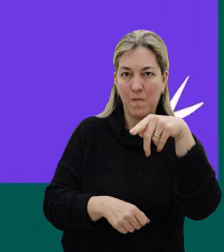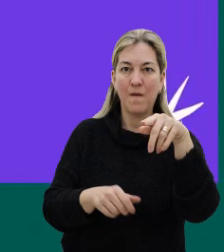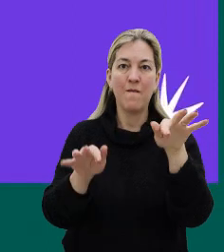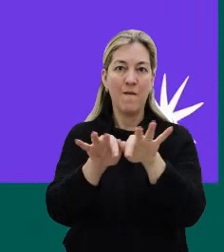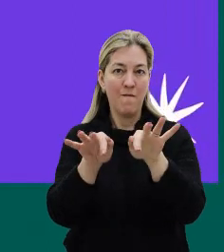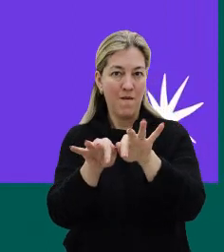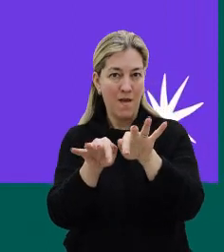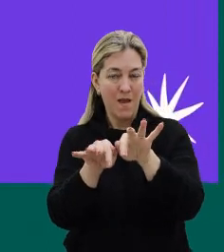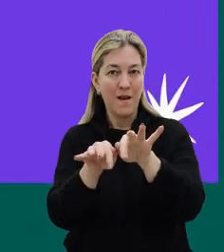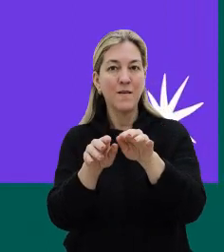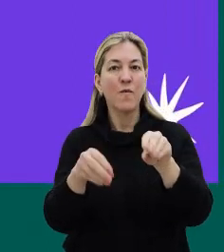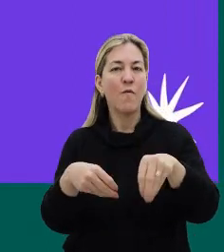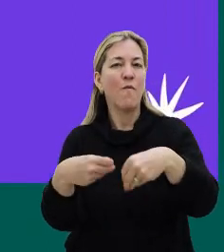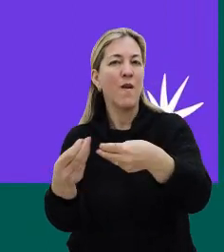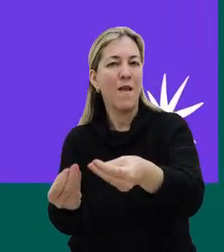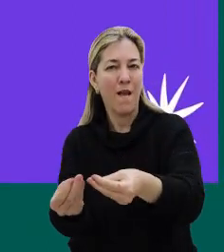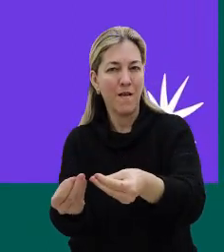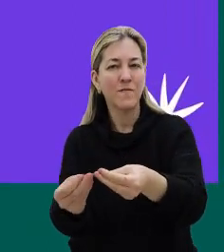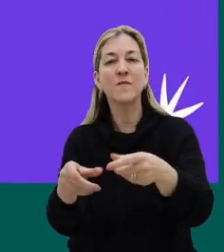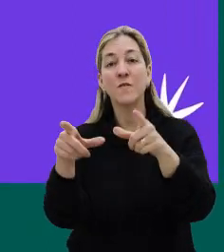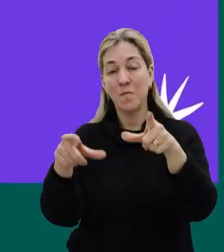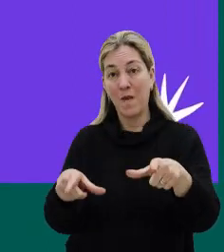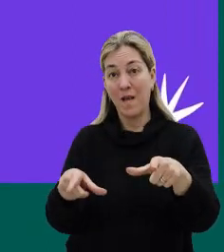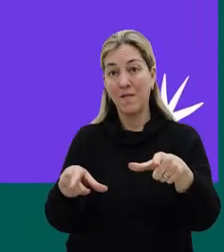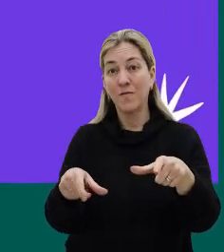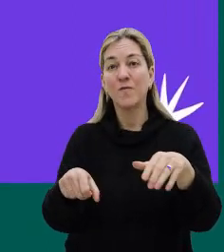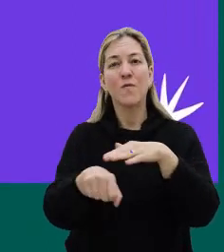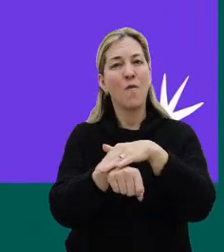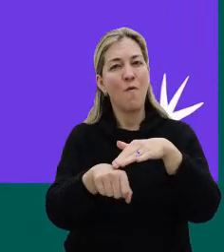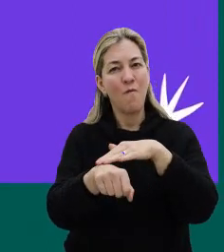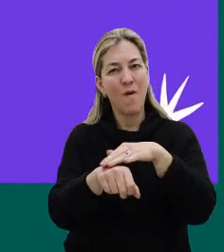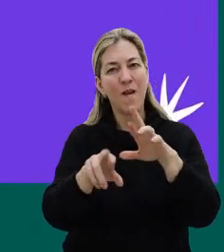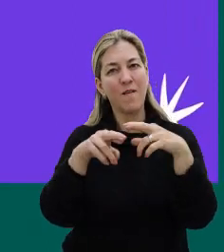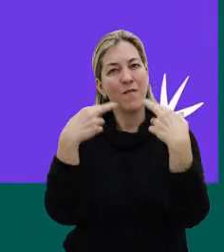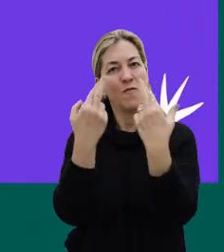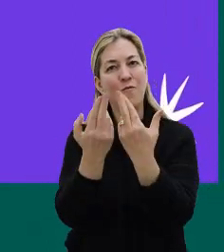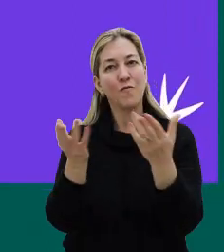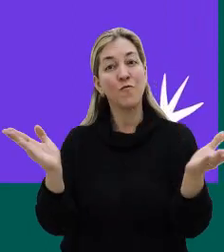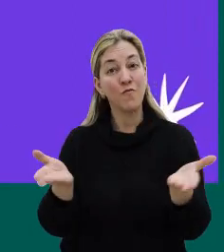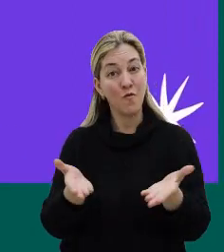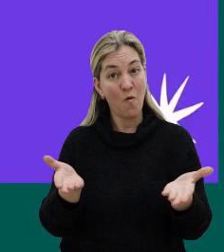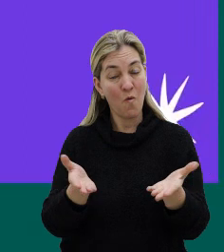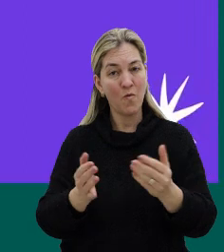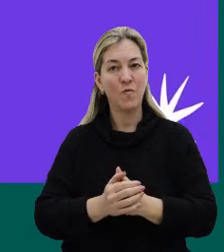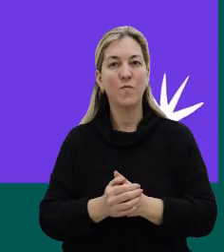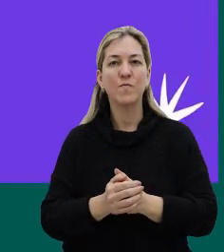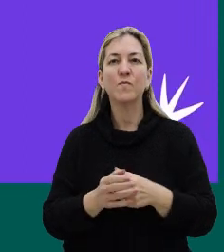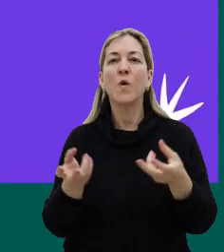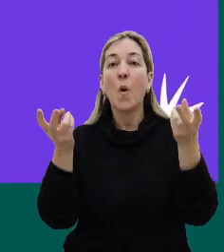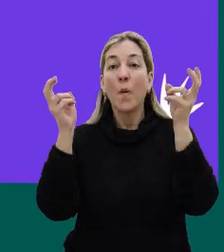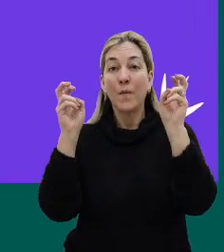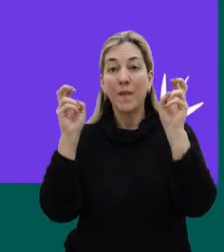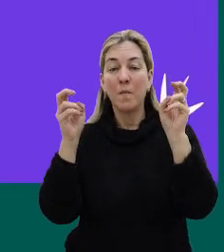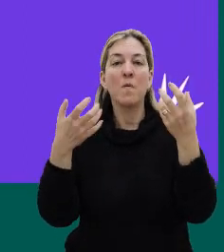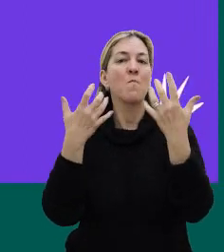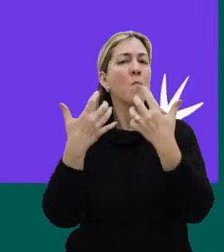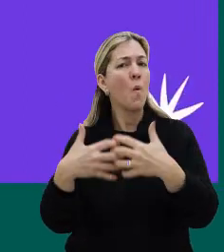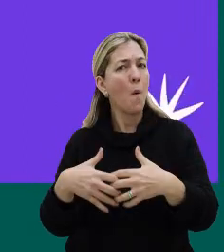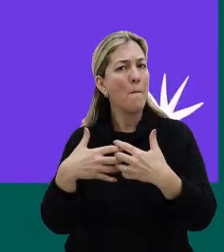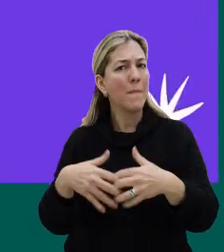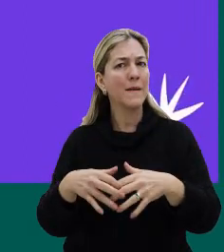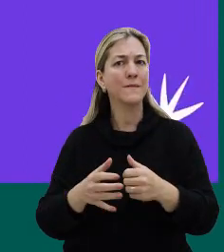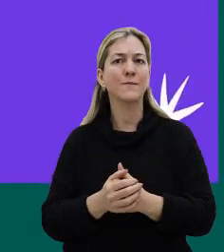conversa de hoje. Gente, hoje nós vamos falar de um tema complexo,